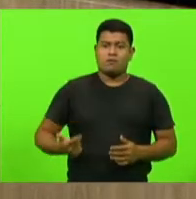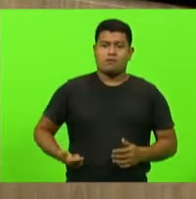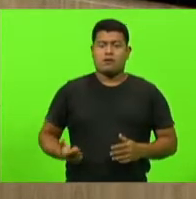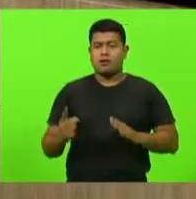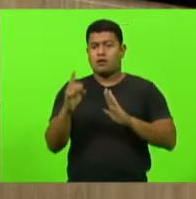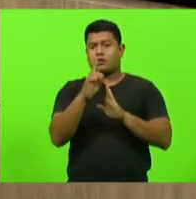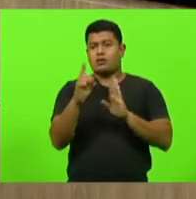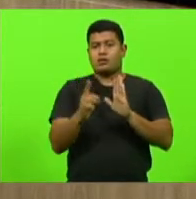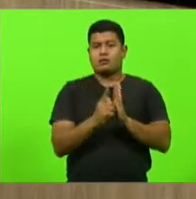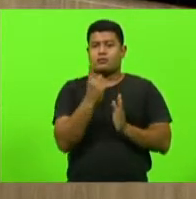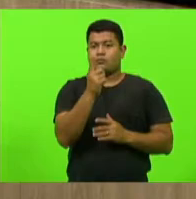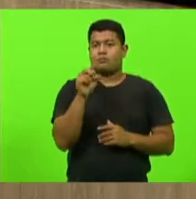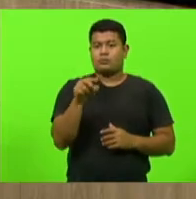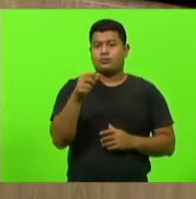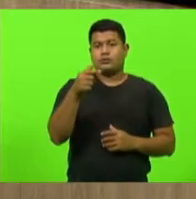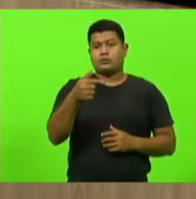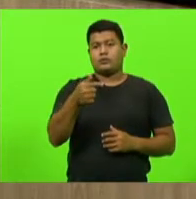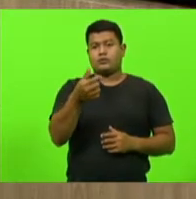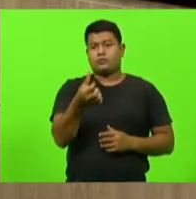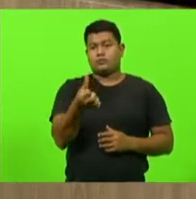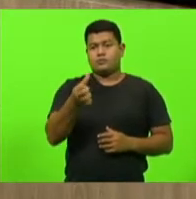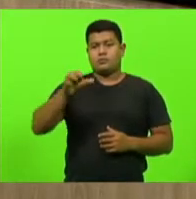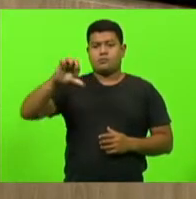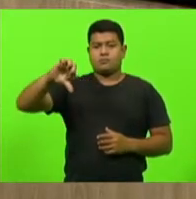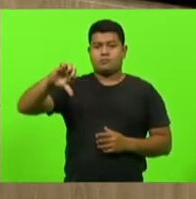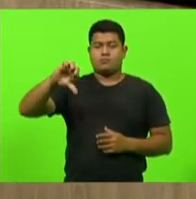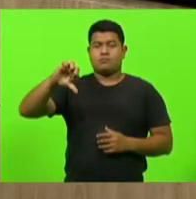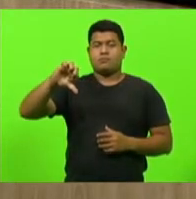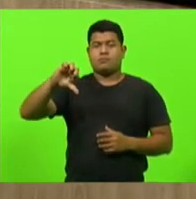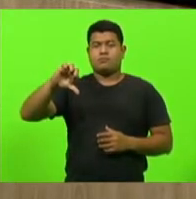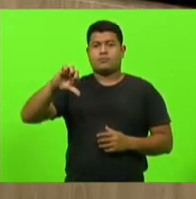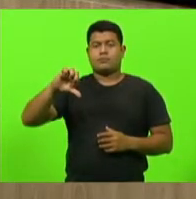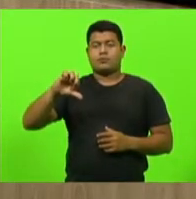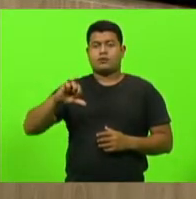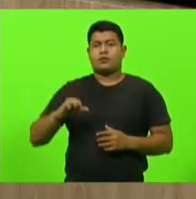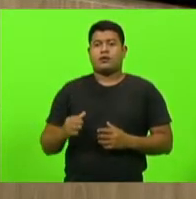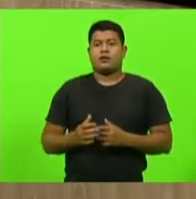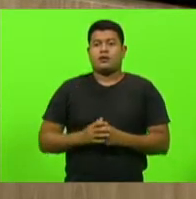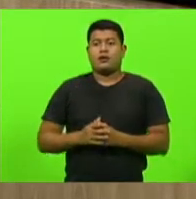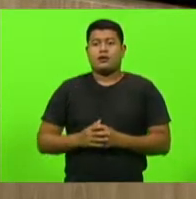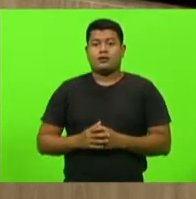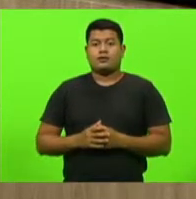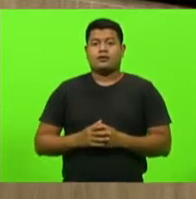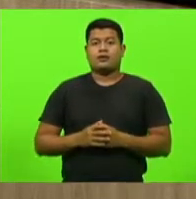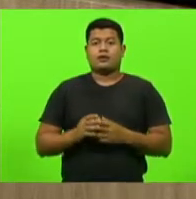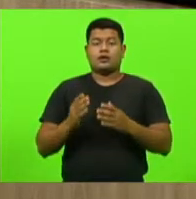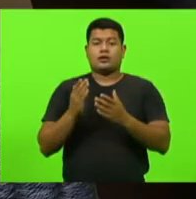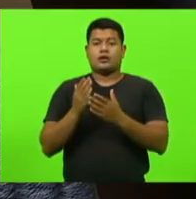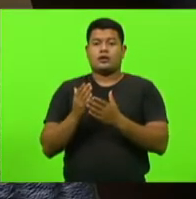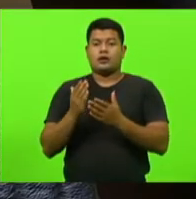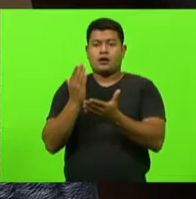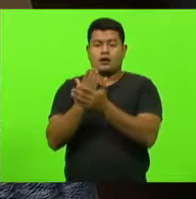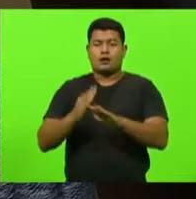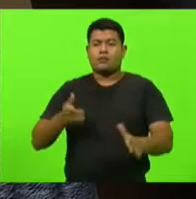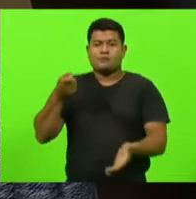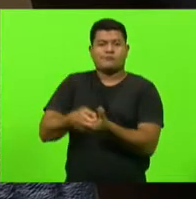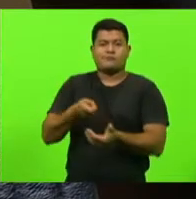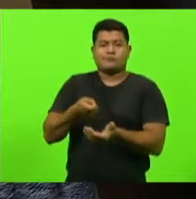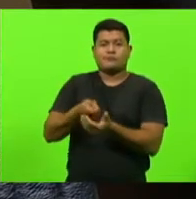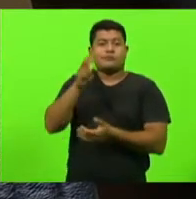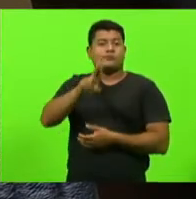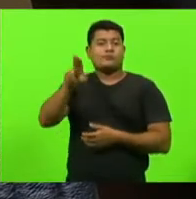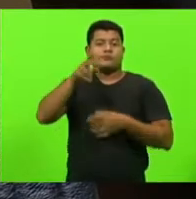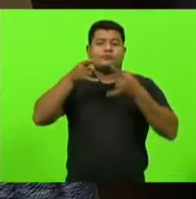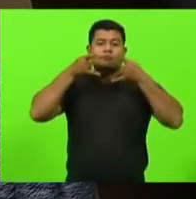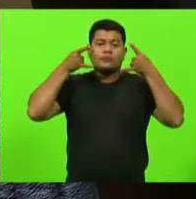1.769, que desobriga o uso de máscaras para crianças de 6